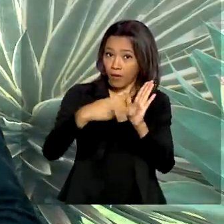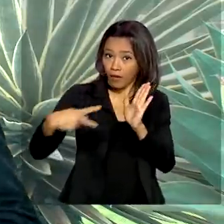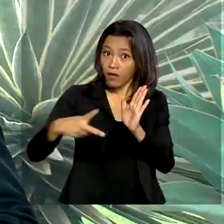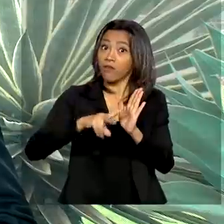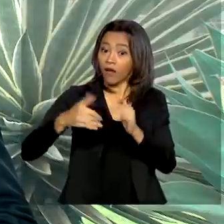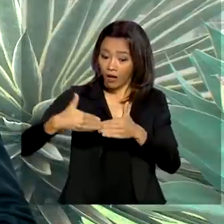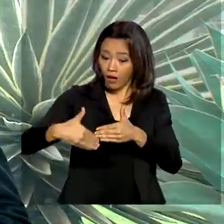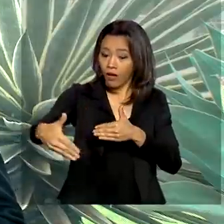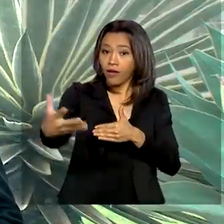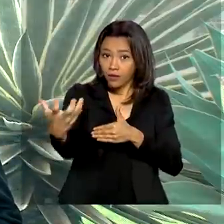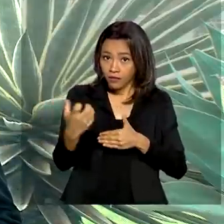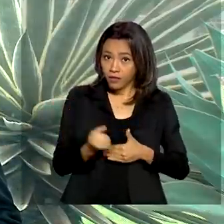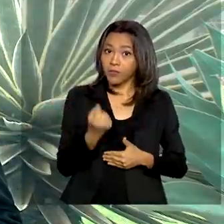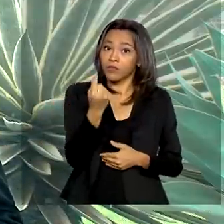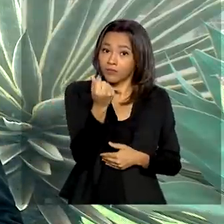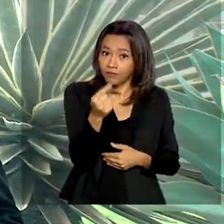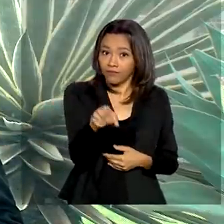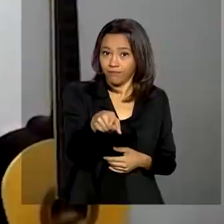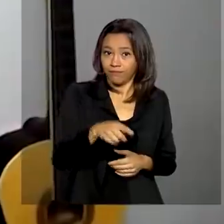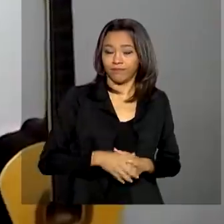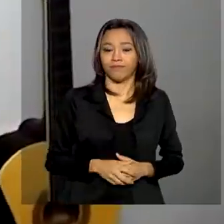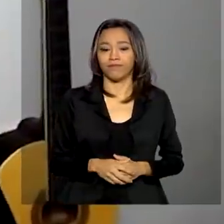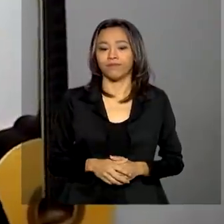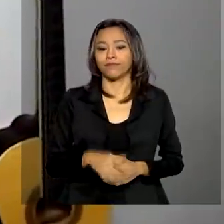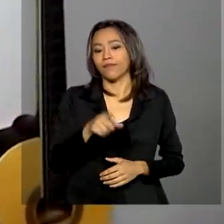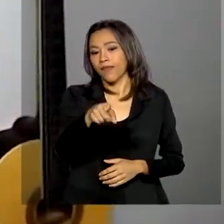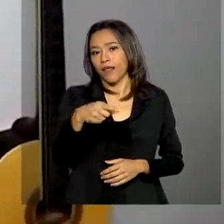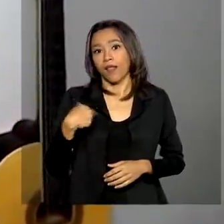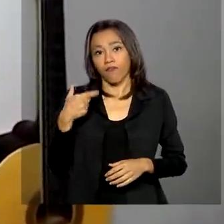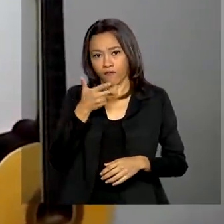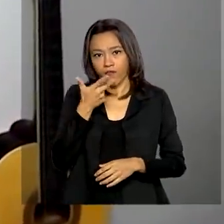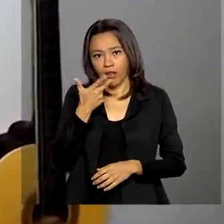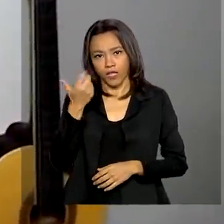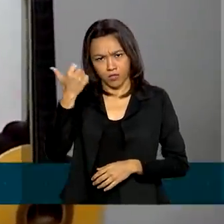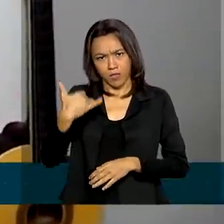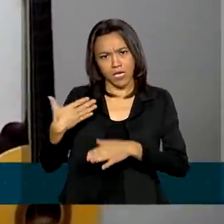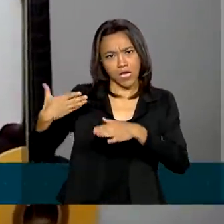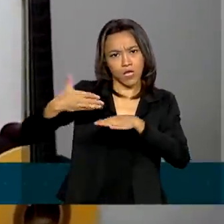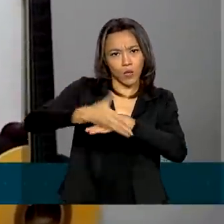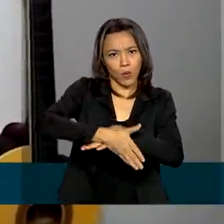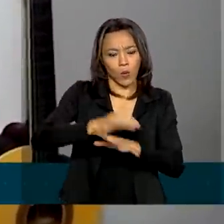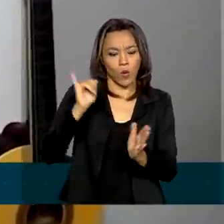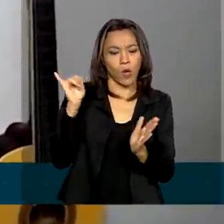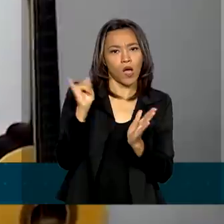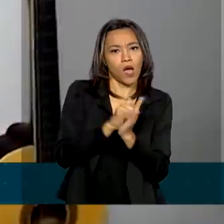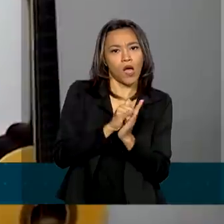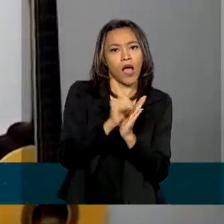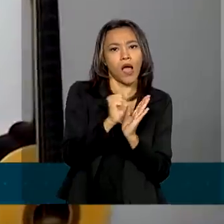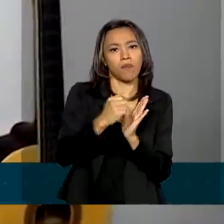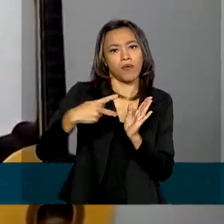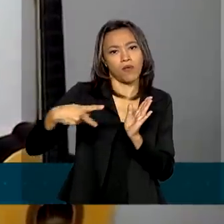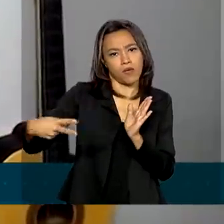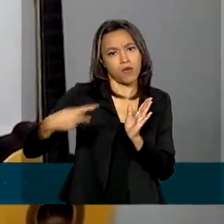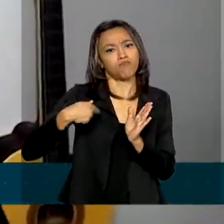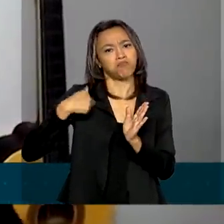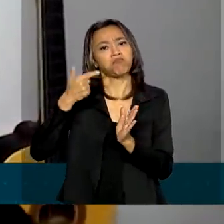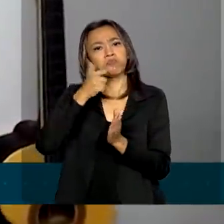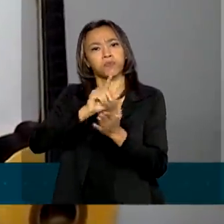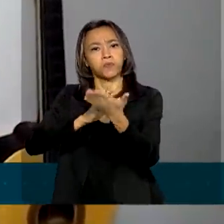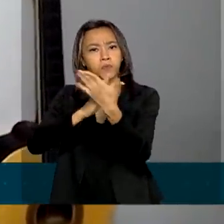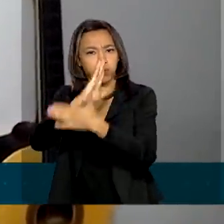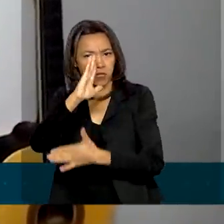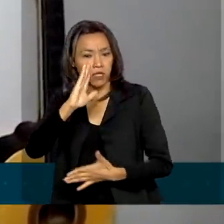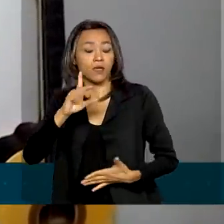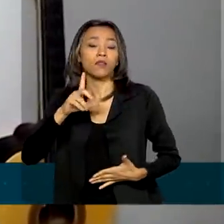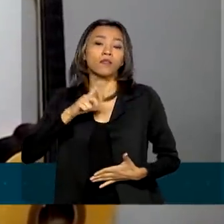nesses próximos dias. Entrei no aplicativo para saber se tinha sido aprovado, fui aprovada. E